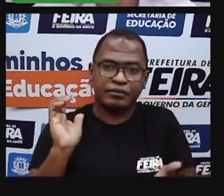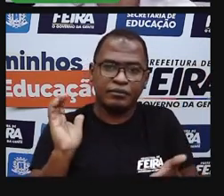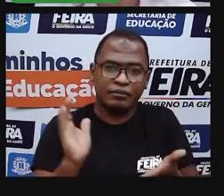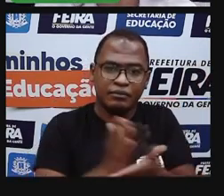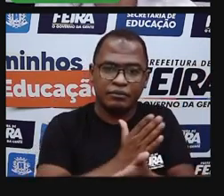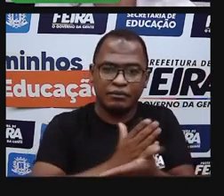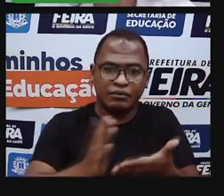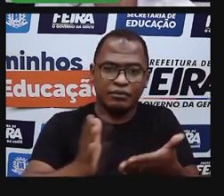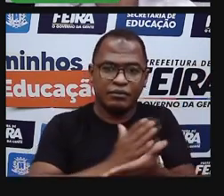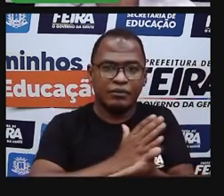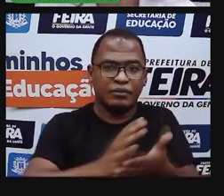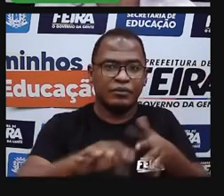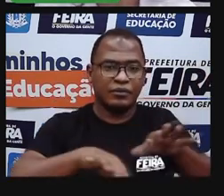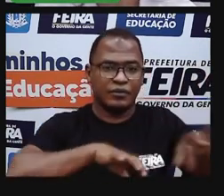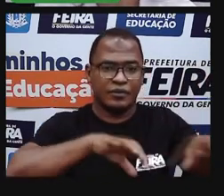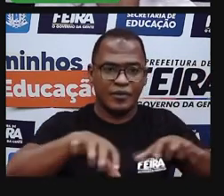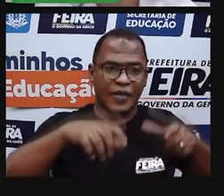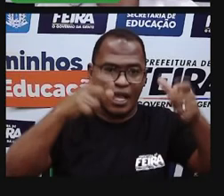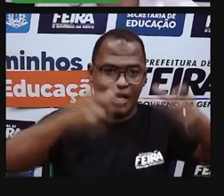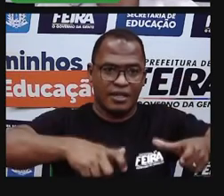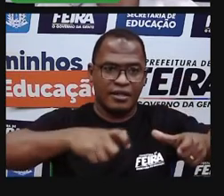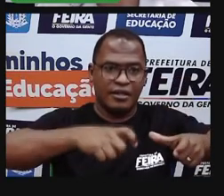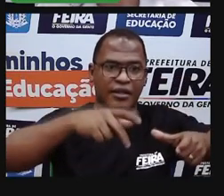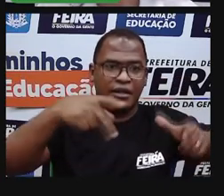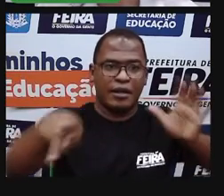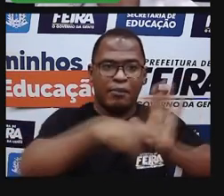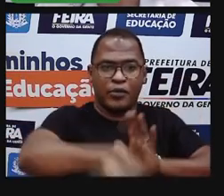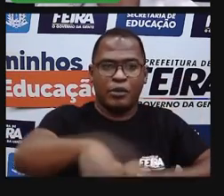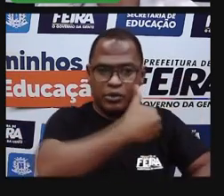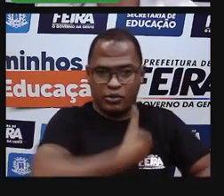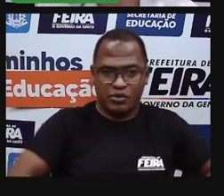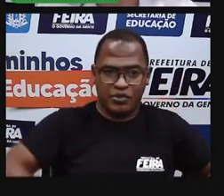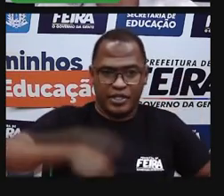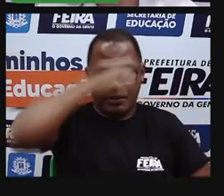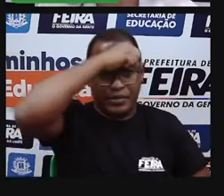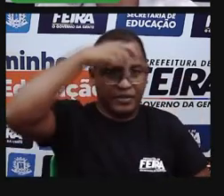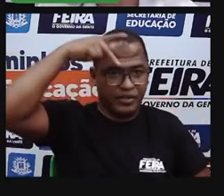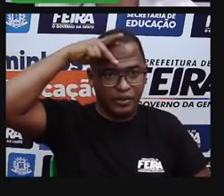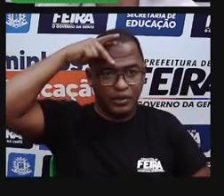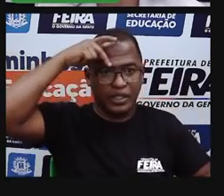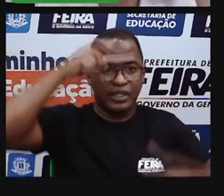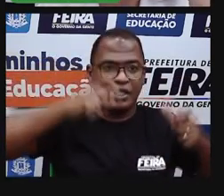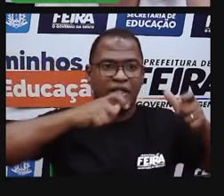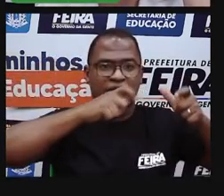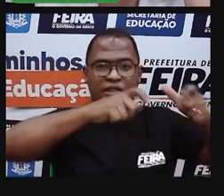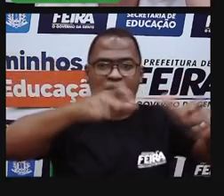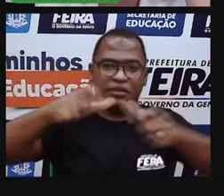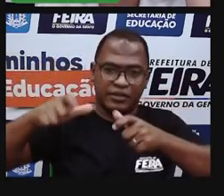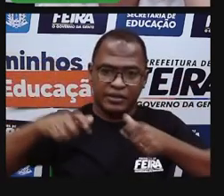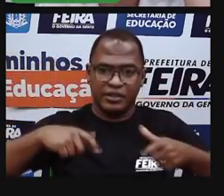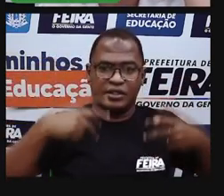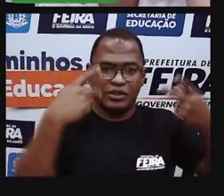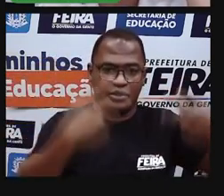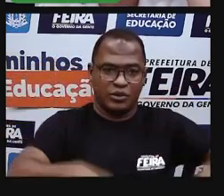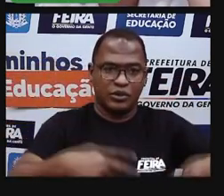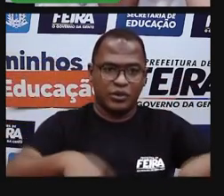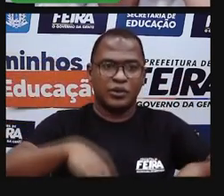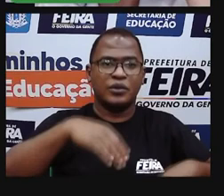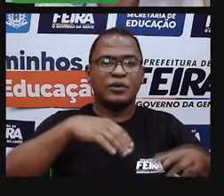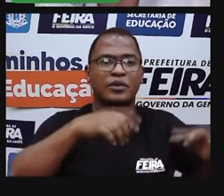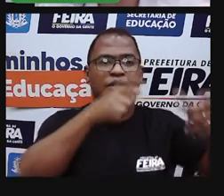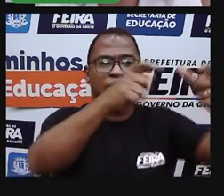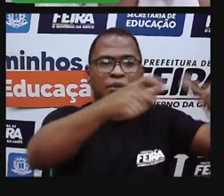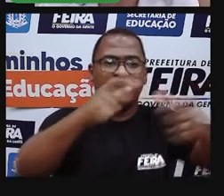feita pelo município que coloca aqui os nossos bairros em uma